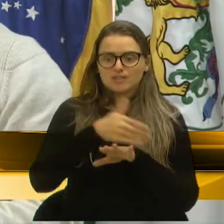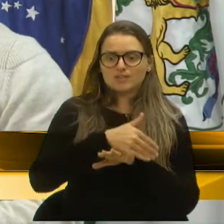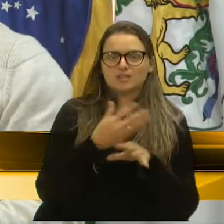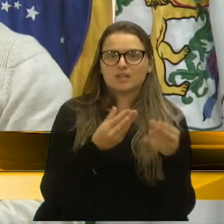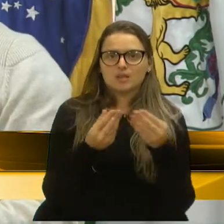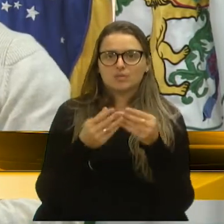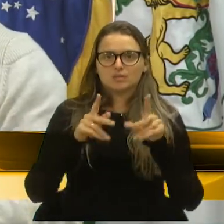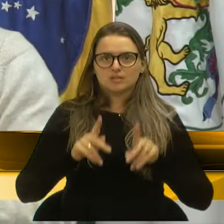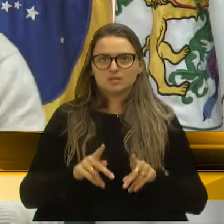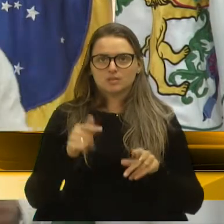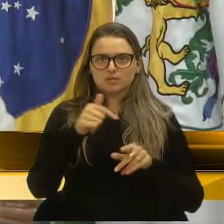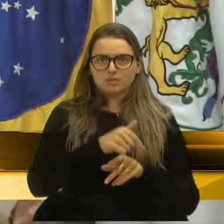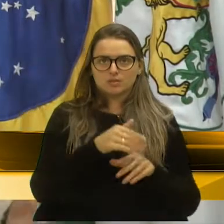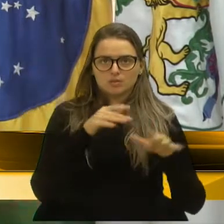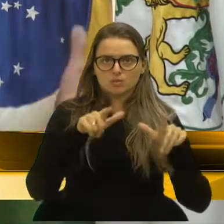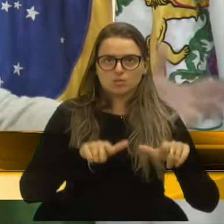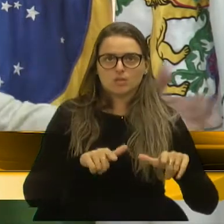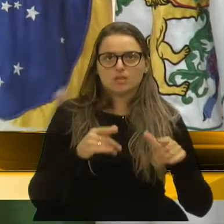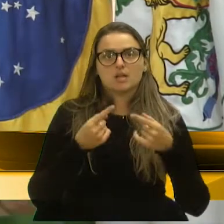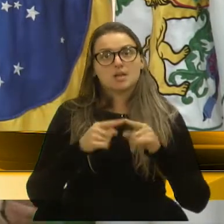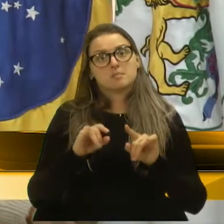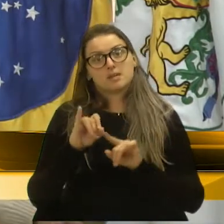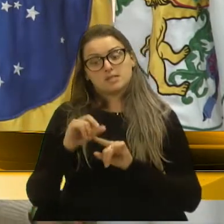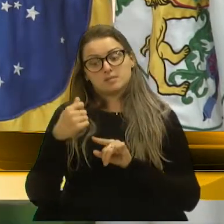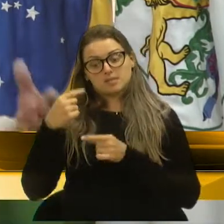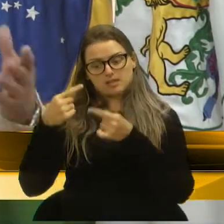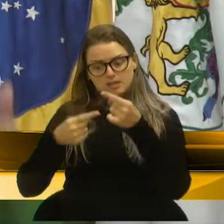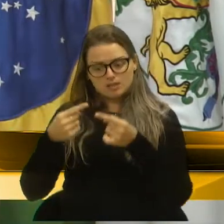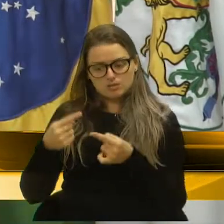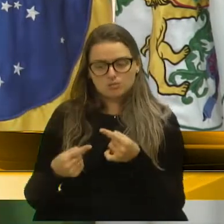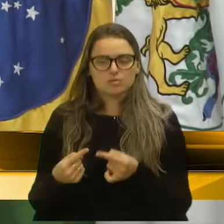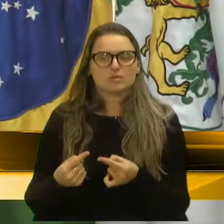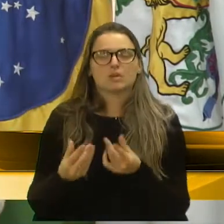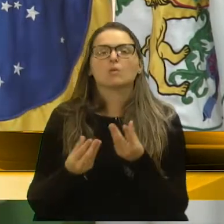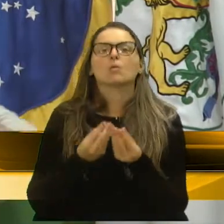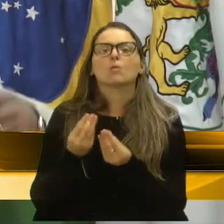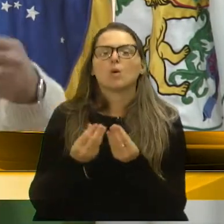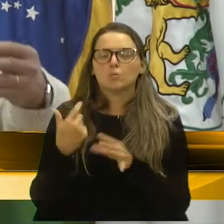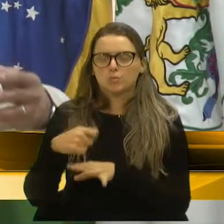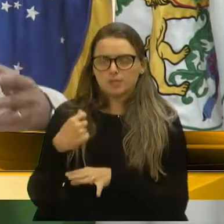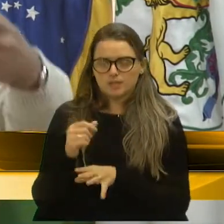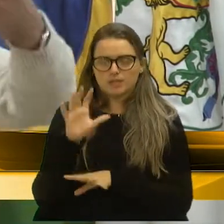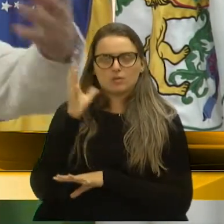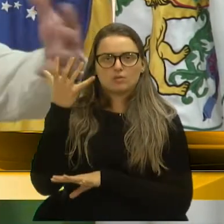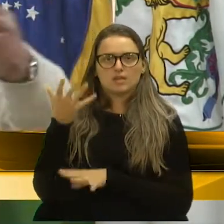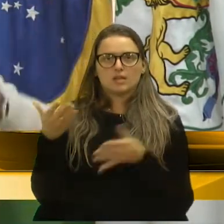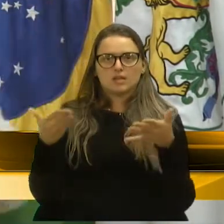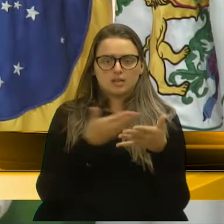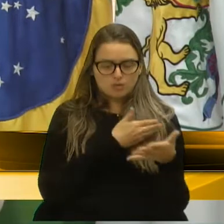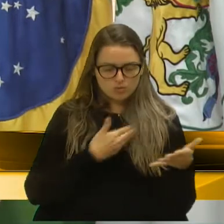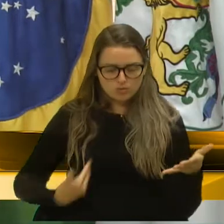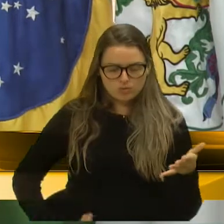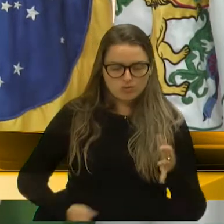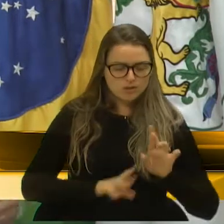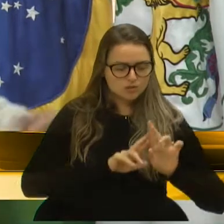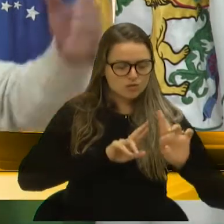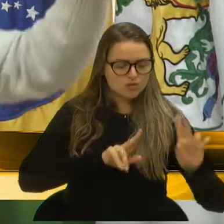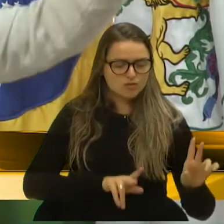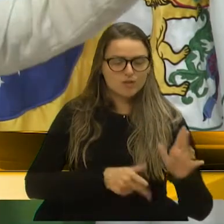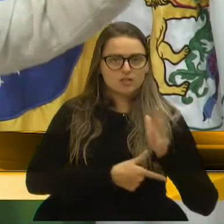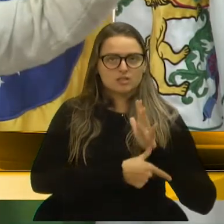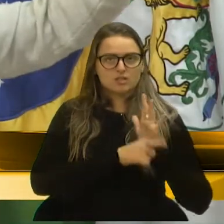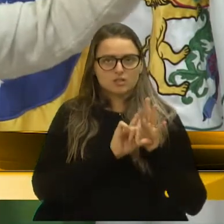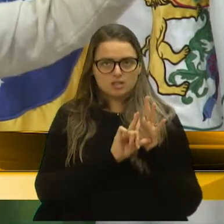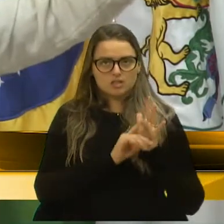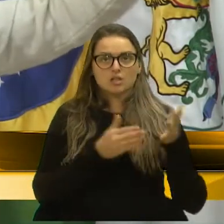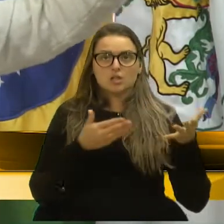momento, mas se há de haver o debate aqui dentro, como deve acontecer que agora é um governo diferente de antes, que